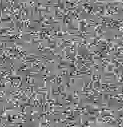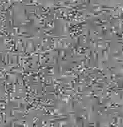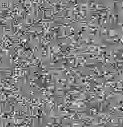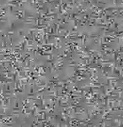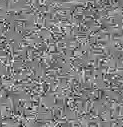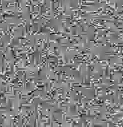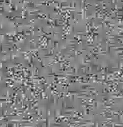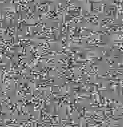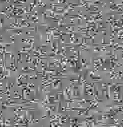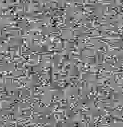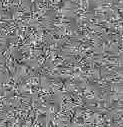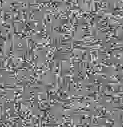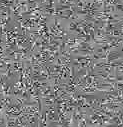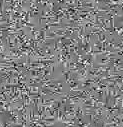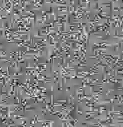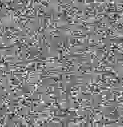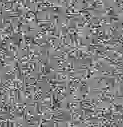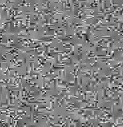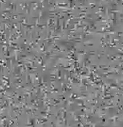Assista e antes